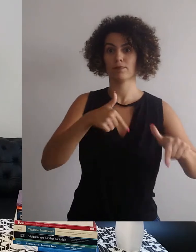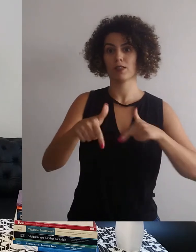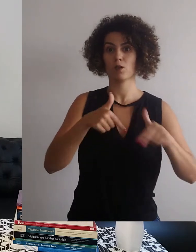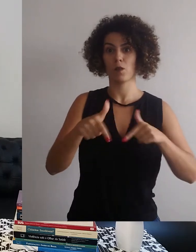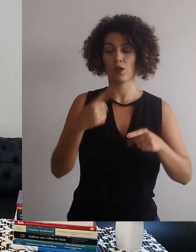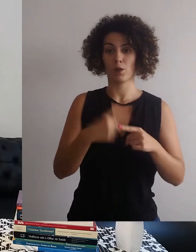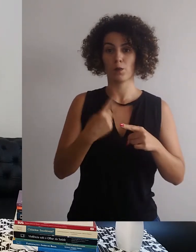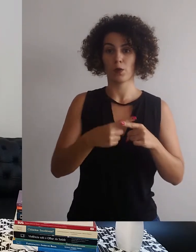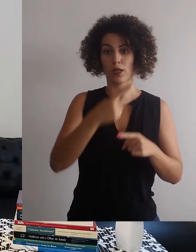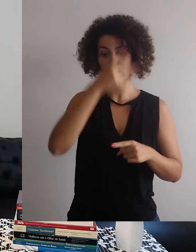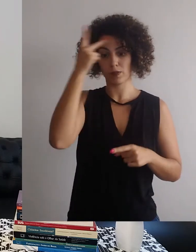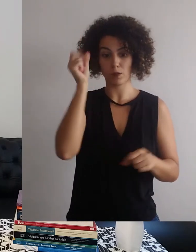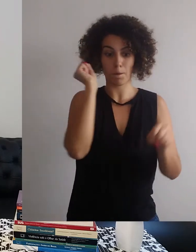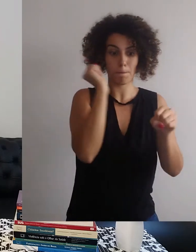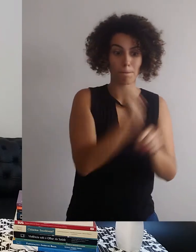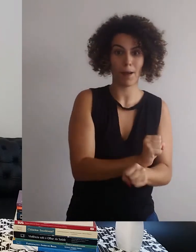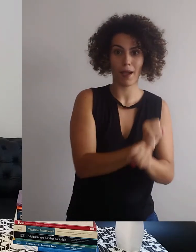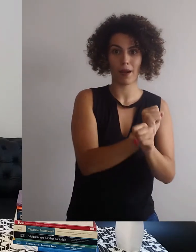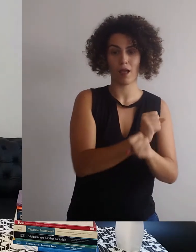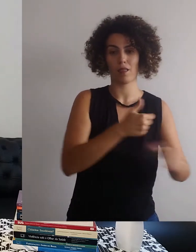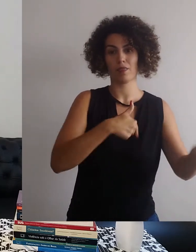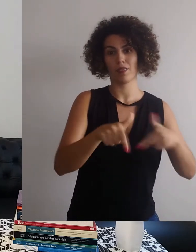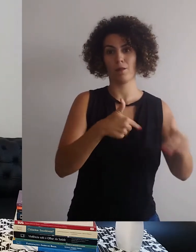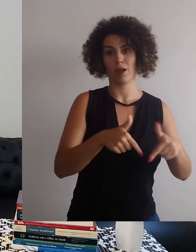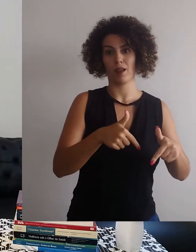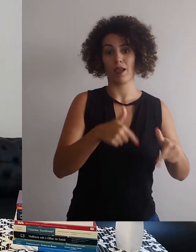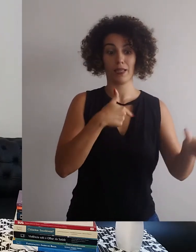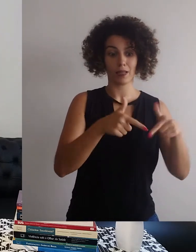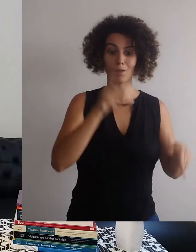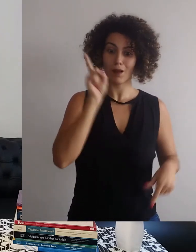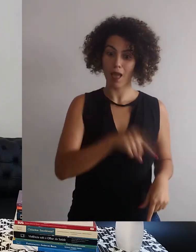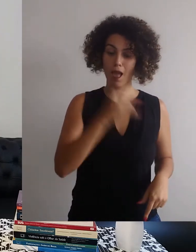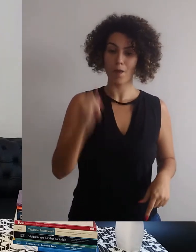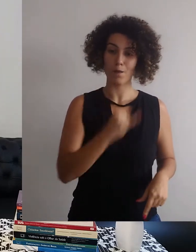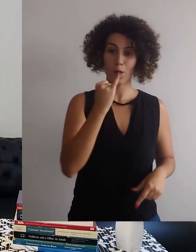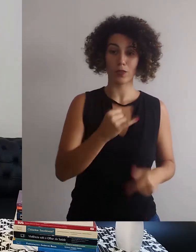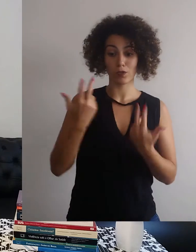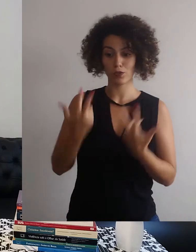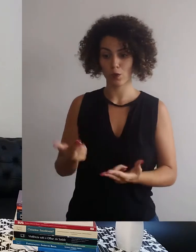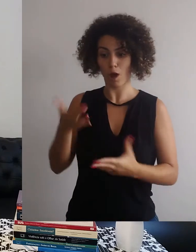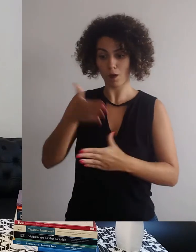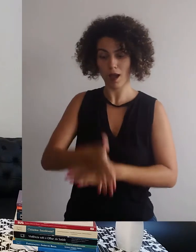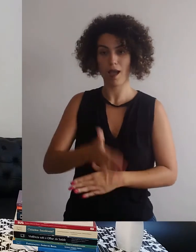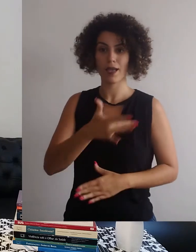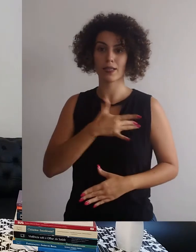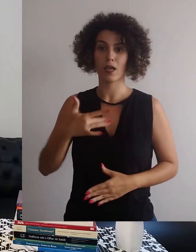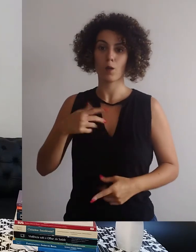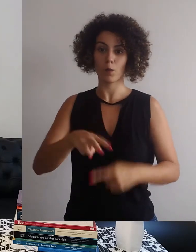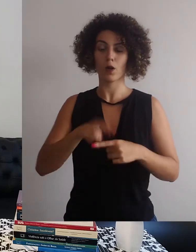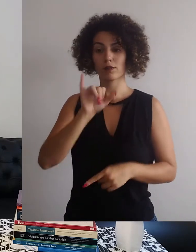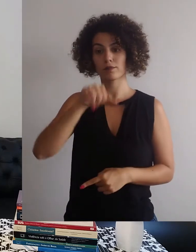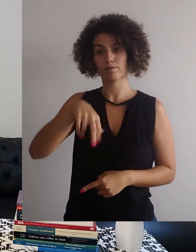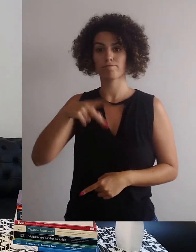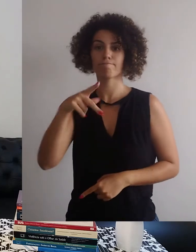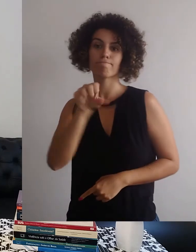frequentes. Eles muitas vezes incapacitavam as pessoas no seu trabalho diário numa época em que o trabalho era tão importante para o acesso à saúde